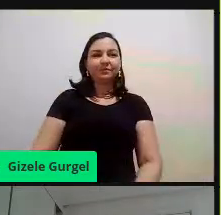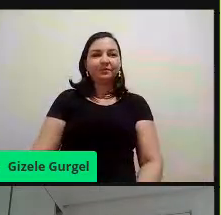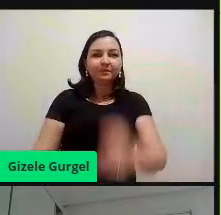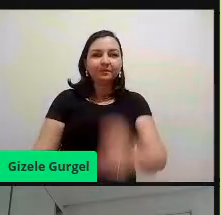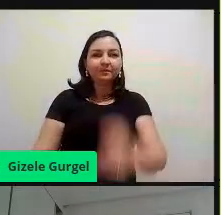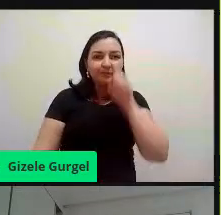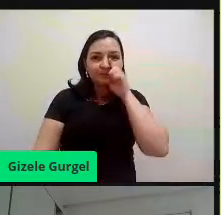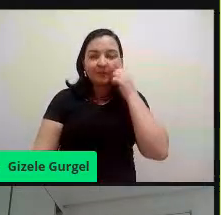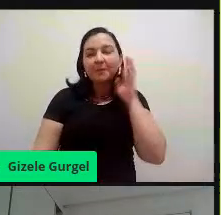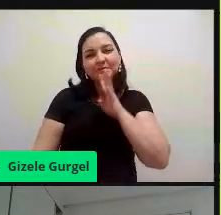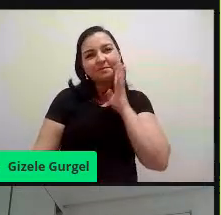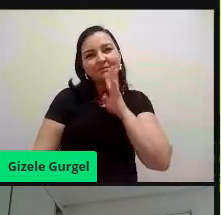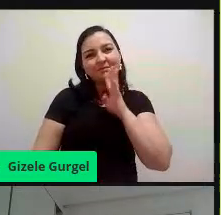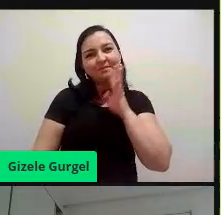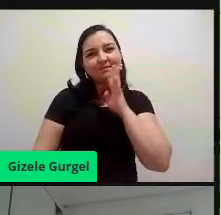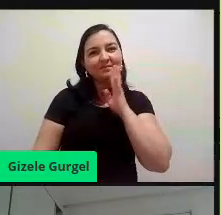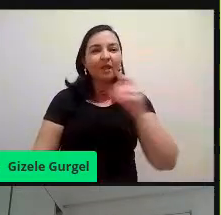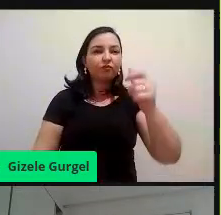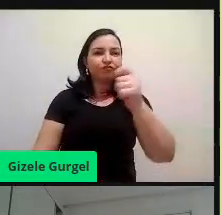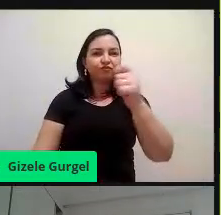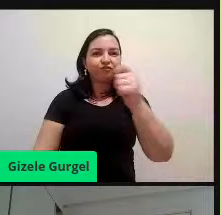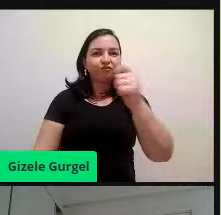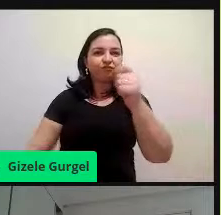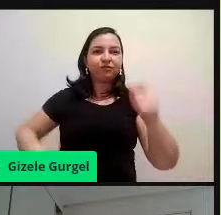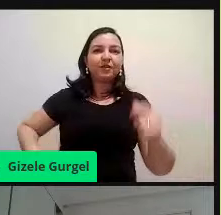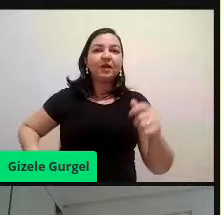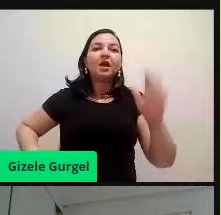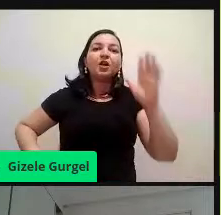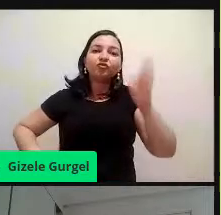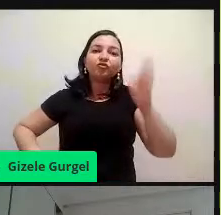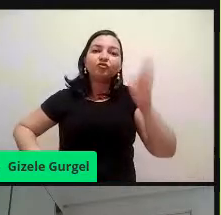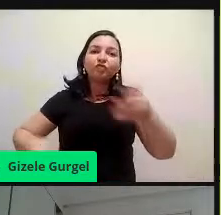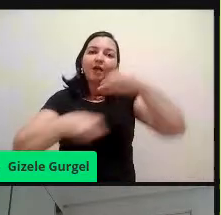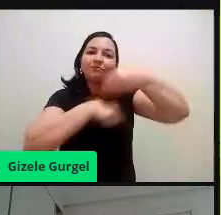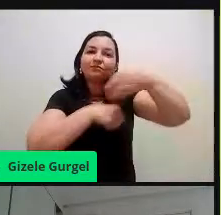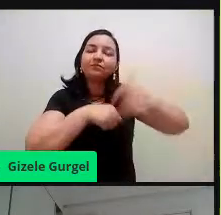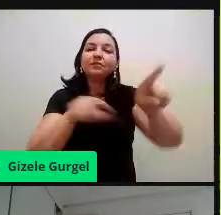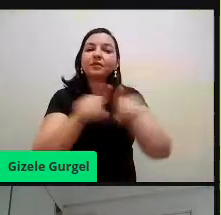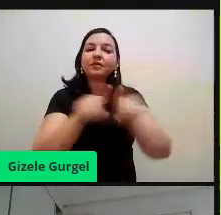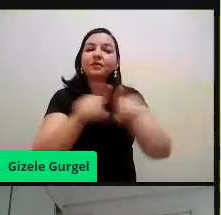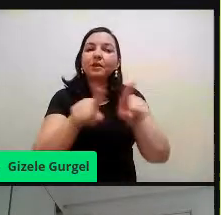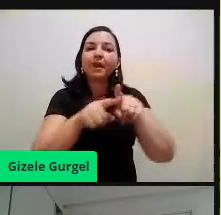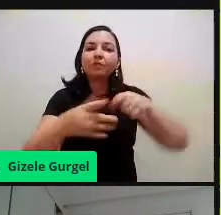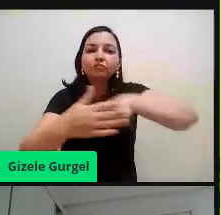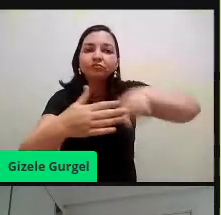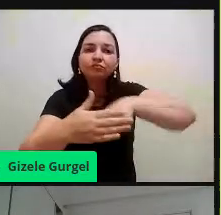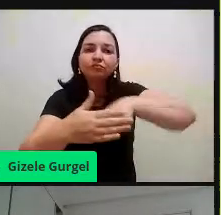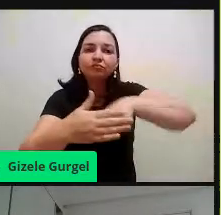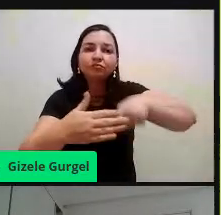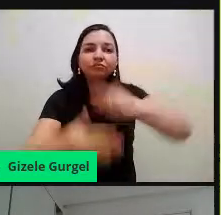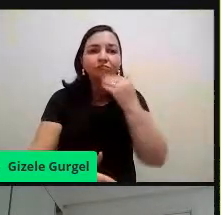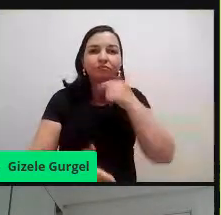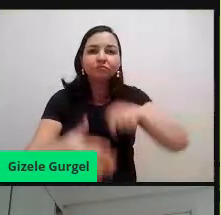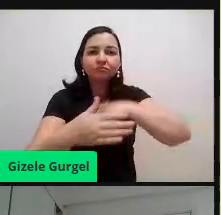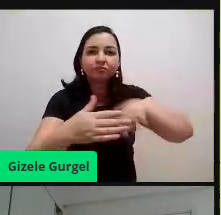interessante o filtro, e também, como falei para vocês, receitas caseiras, né, esse vídeo aqui, mostra,